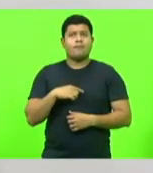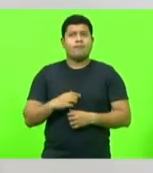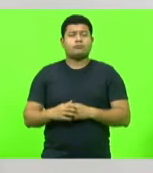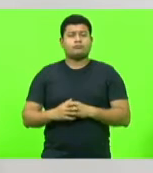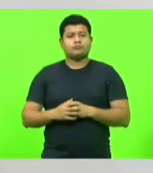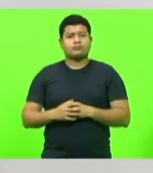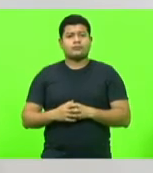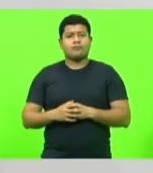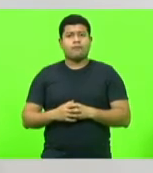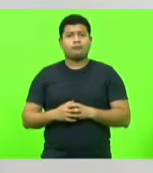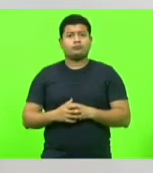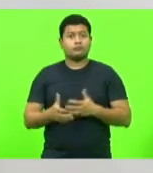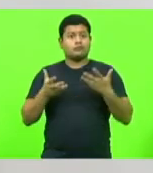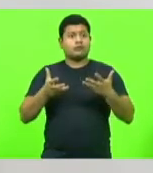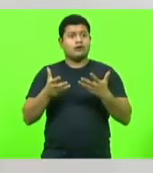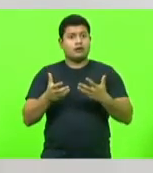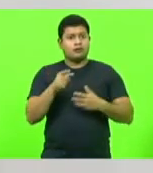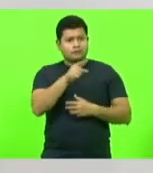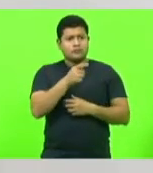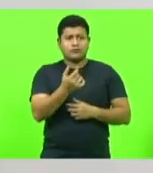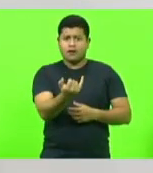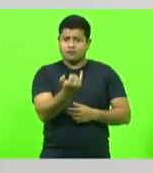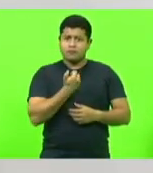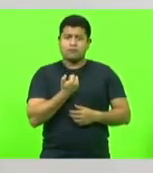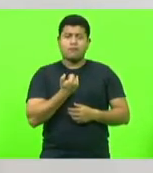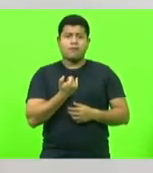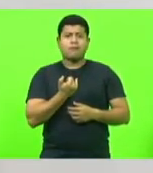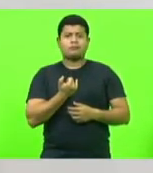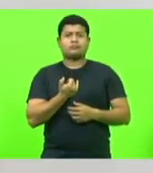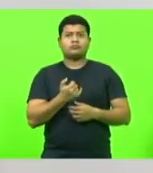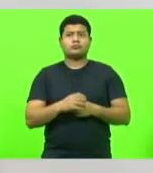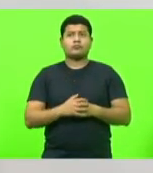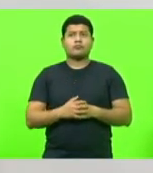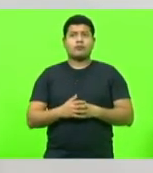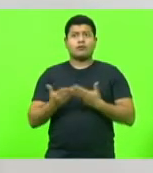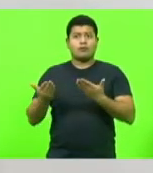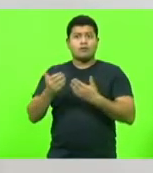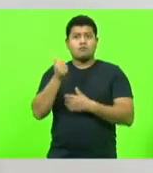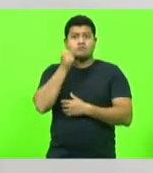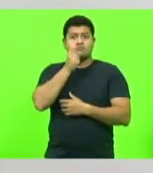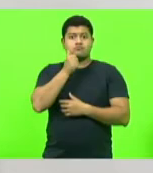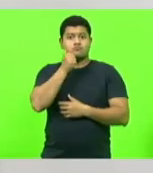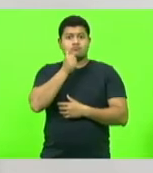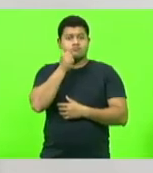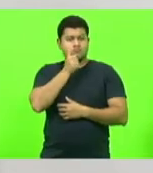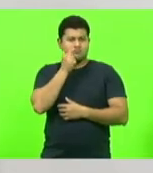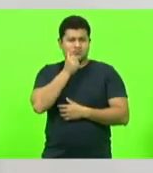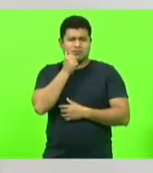é isso que ela quer ouvir de você, o instinto materno dela vai mandar você ficar em casa?